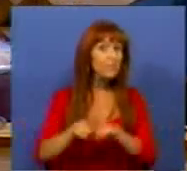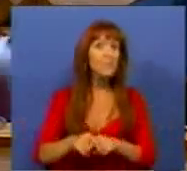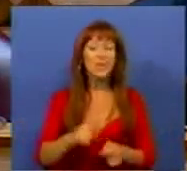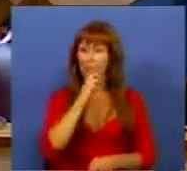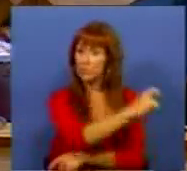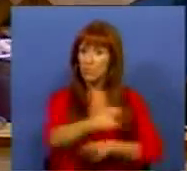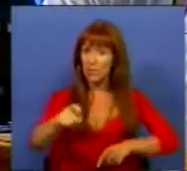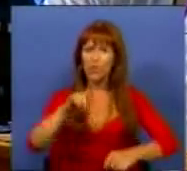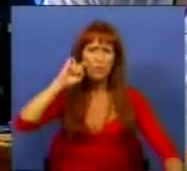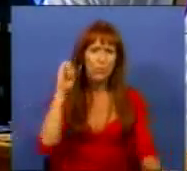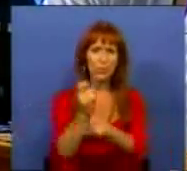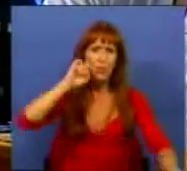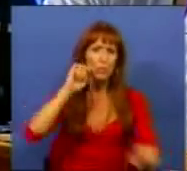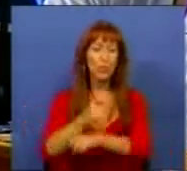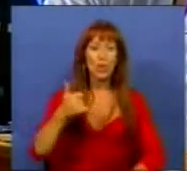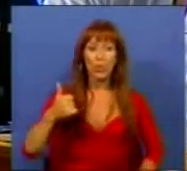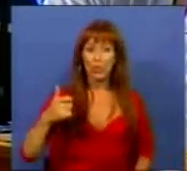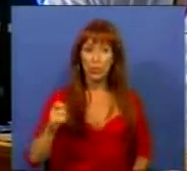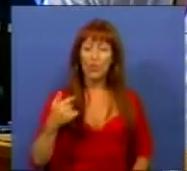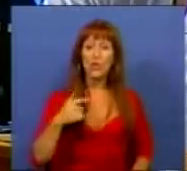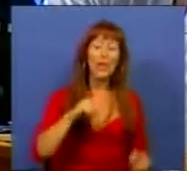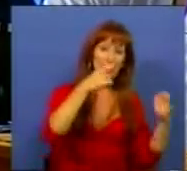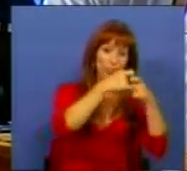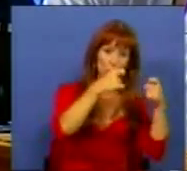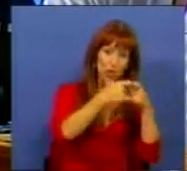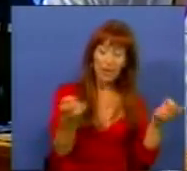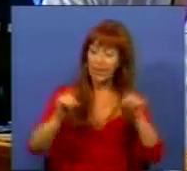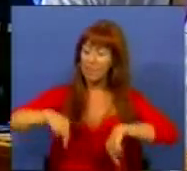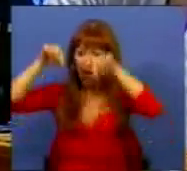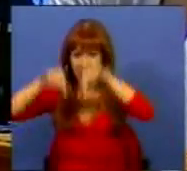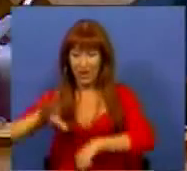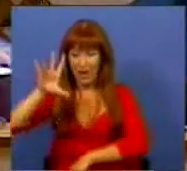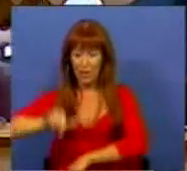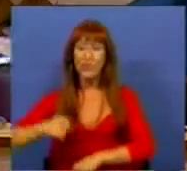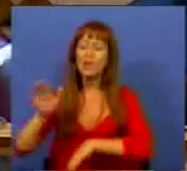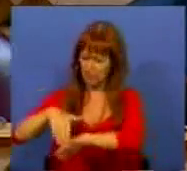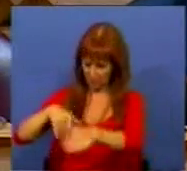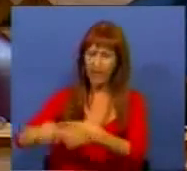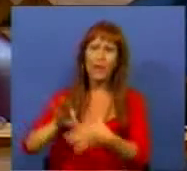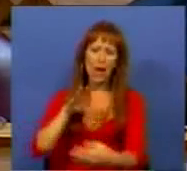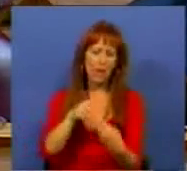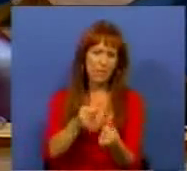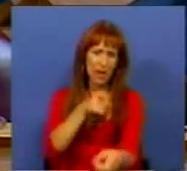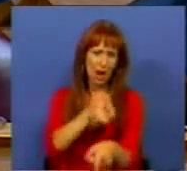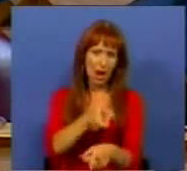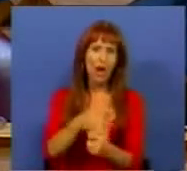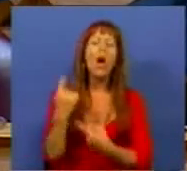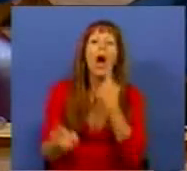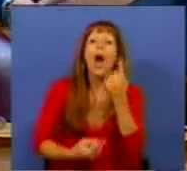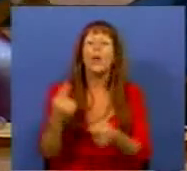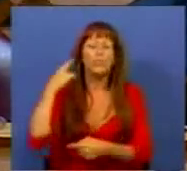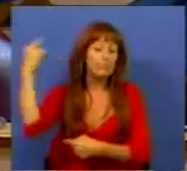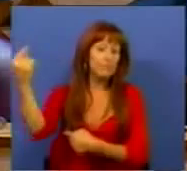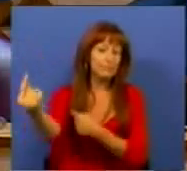os alertas insistentes que o Bloco de Esquerda, quer em Bruxelas, quer aqui em Lisboa, tem feito sobre esta matéria tiveram algum